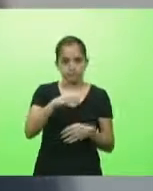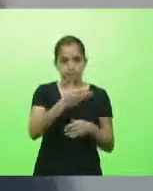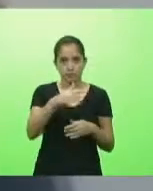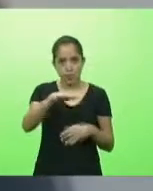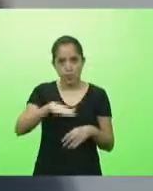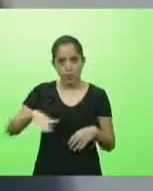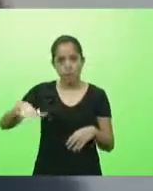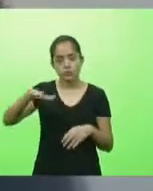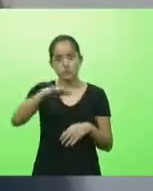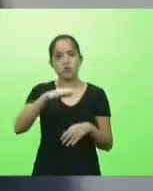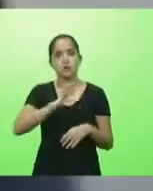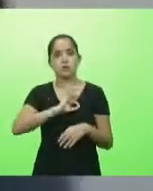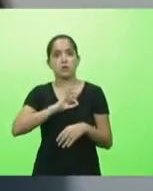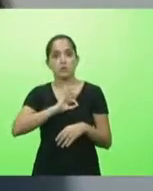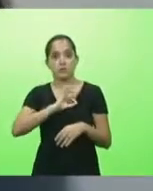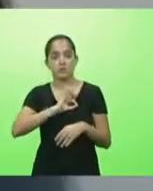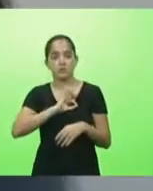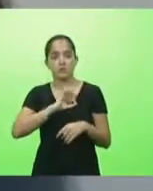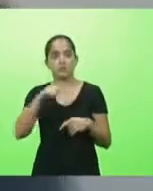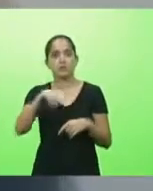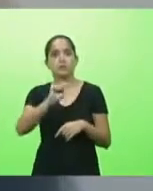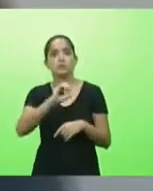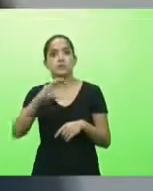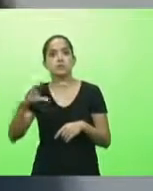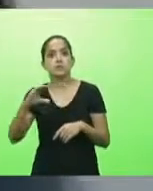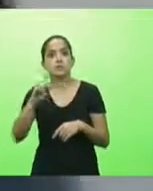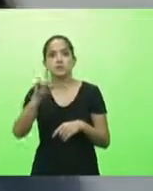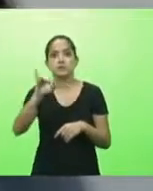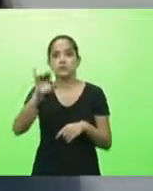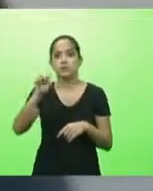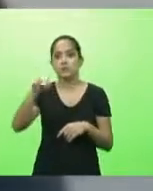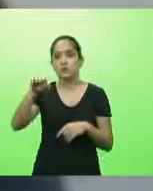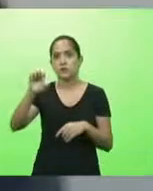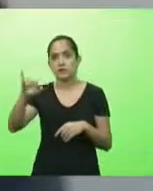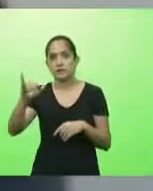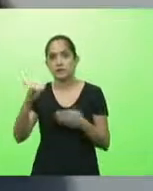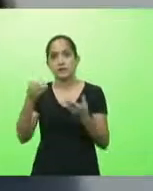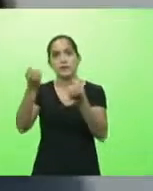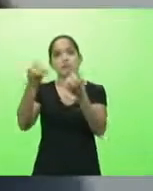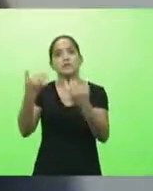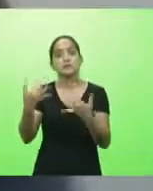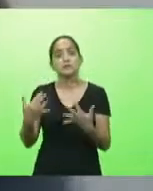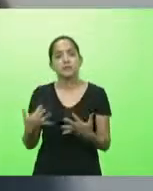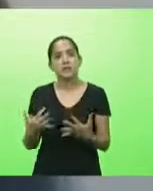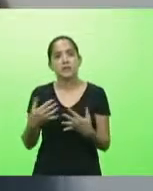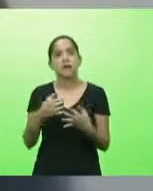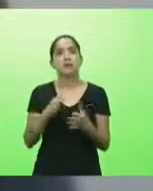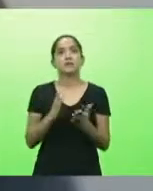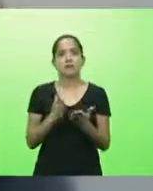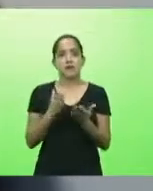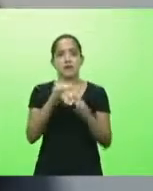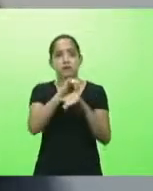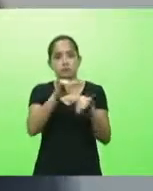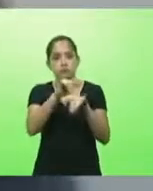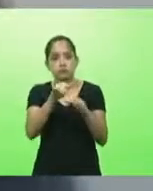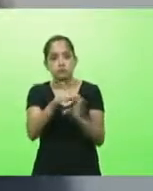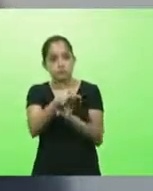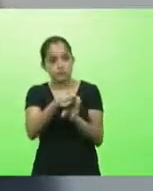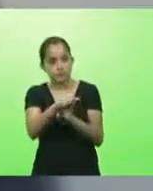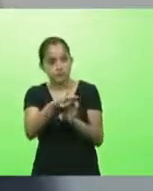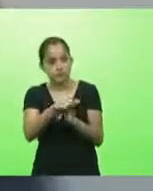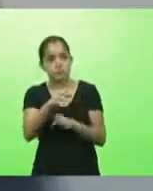da polícia militar do estado de Santa Catarina de Onei para falarmos e orientarmos a todos os pastores